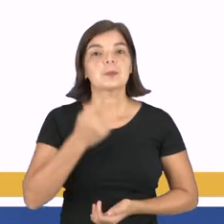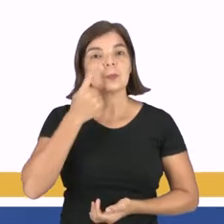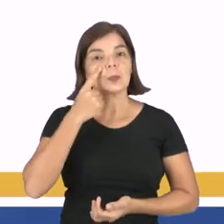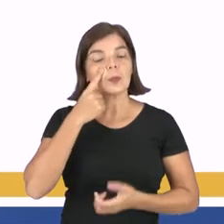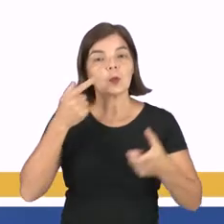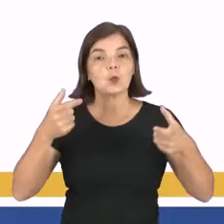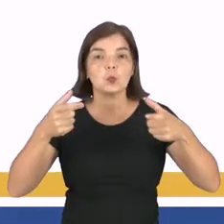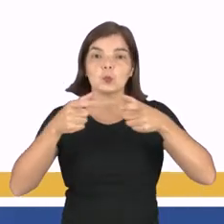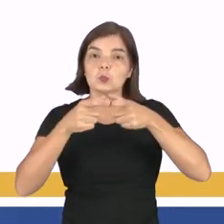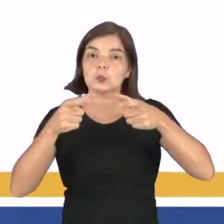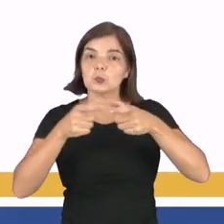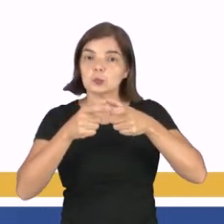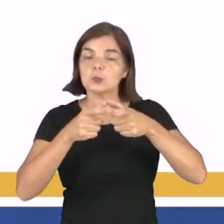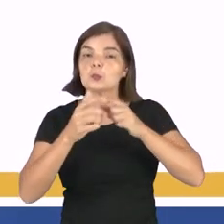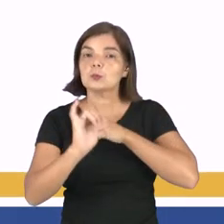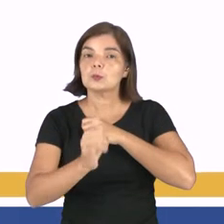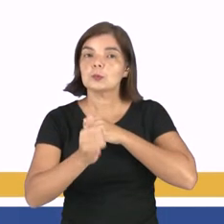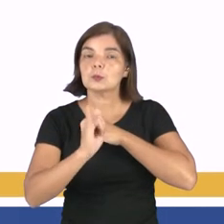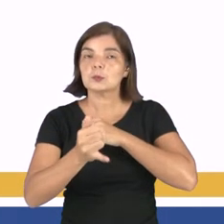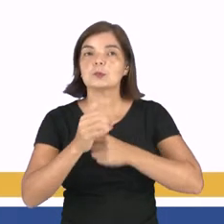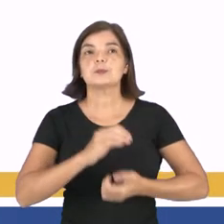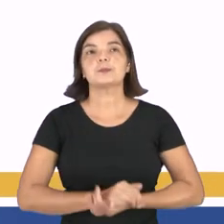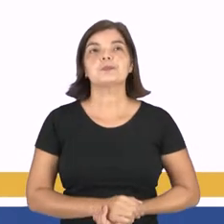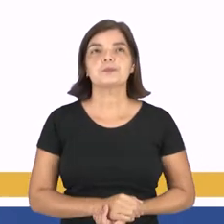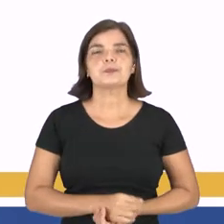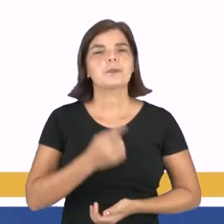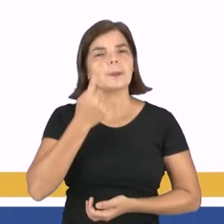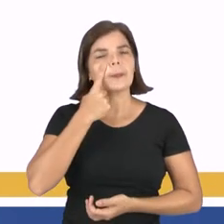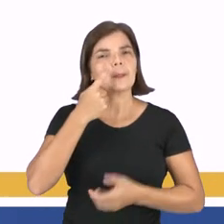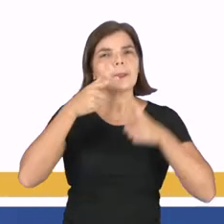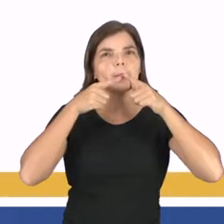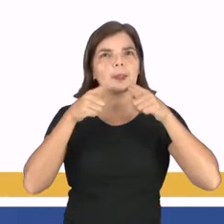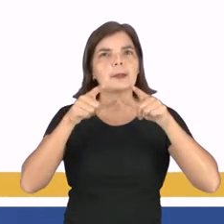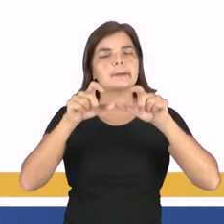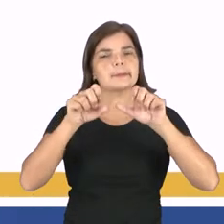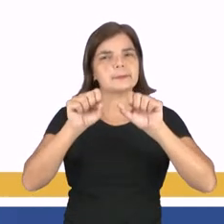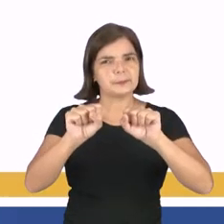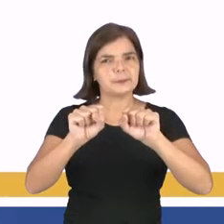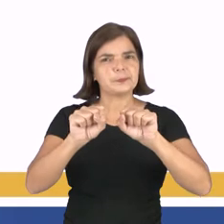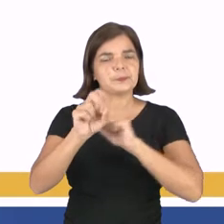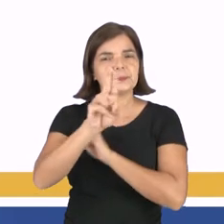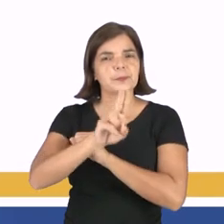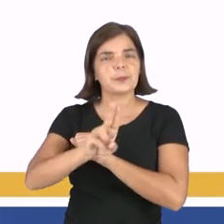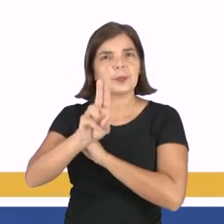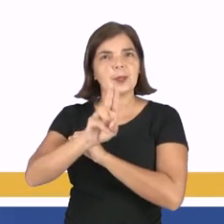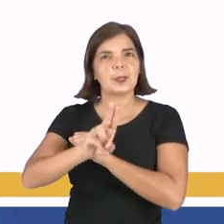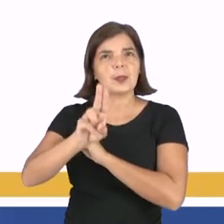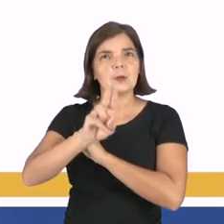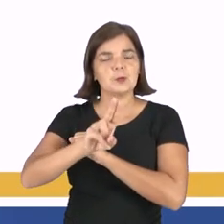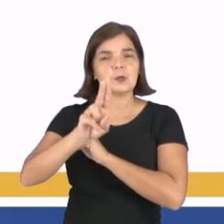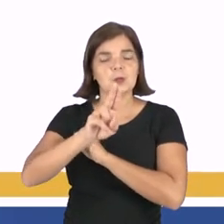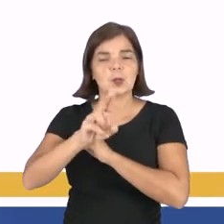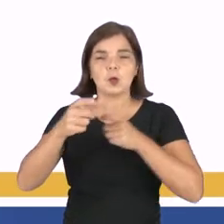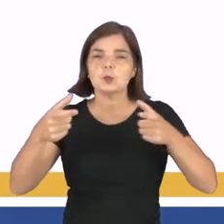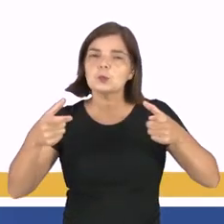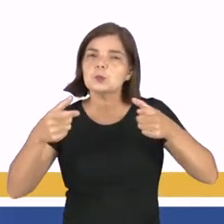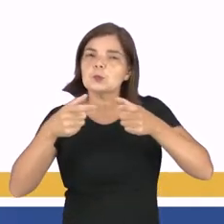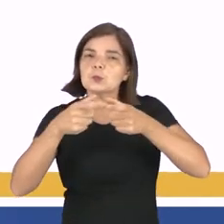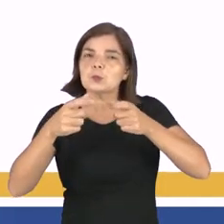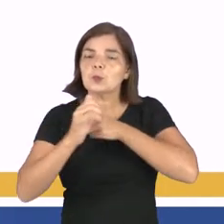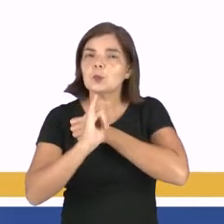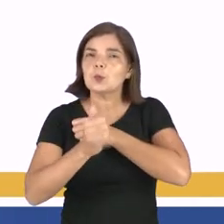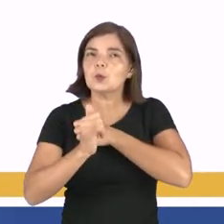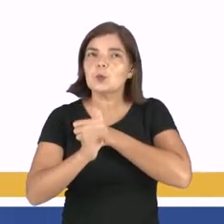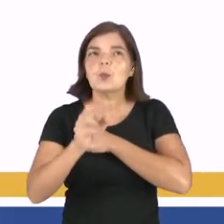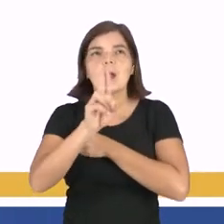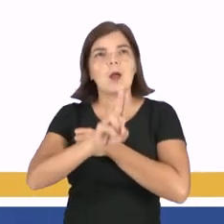Microconto de Luiz Cláudio da Silva Santos. Vocês observaram, gente, que essa linguagem que foi utilizada nesse